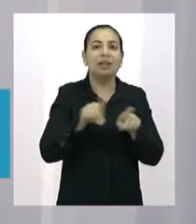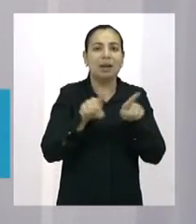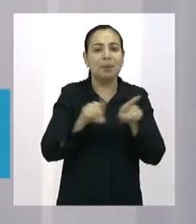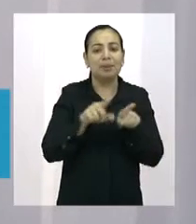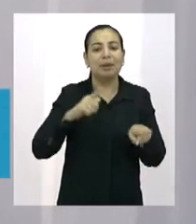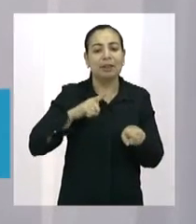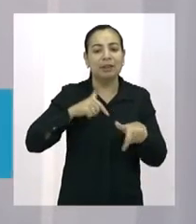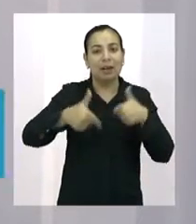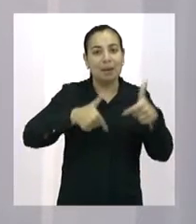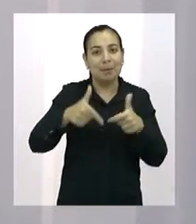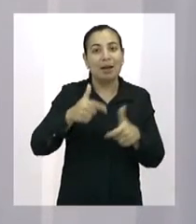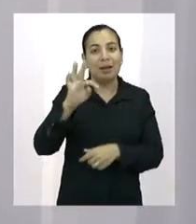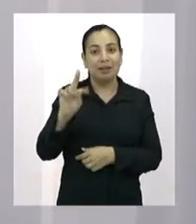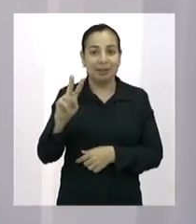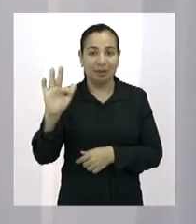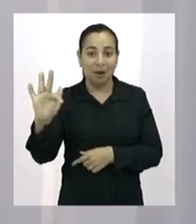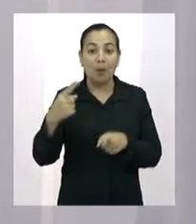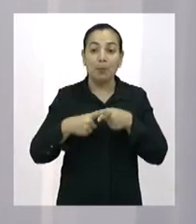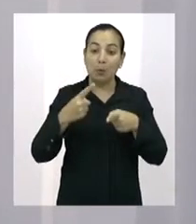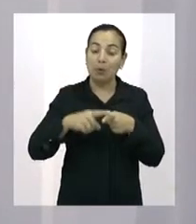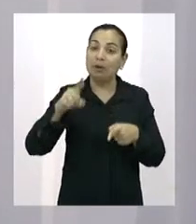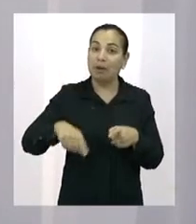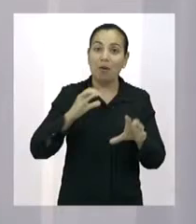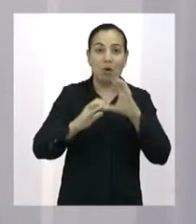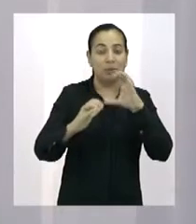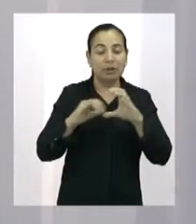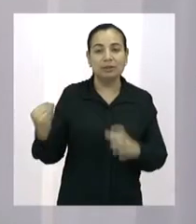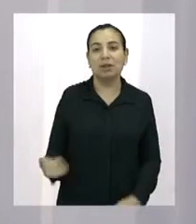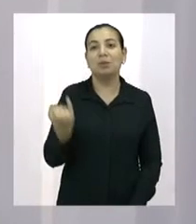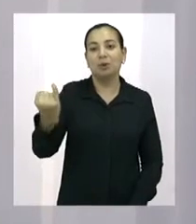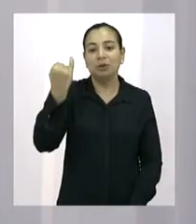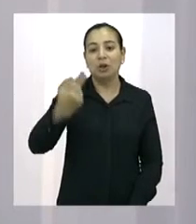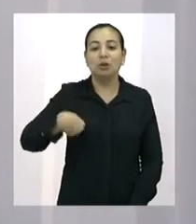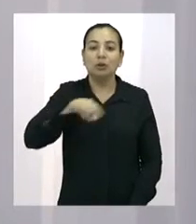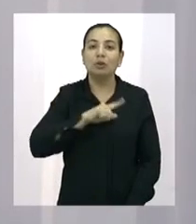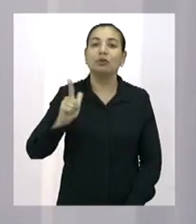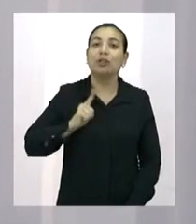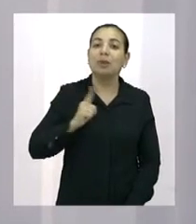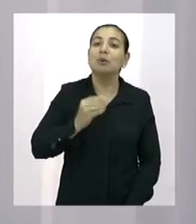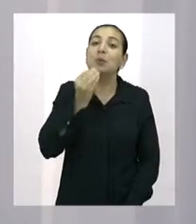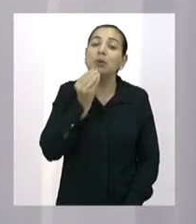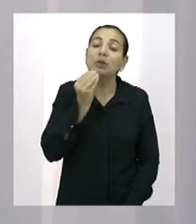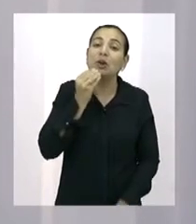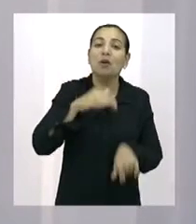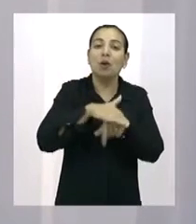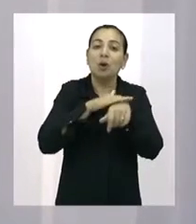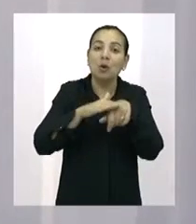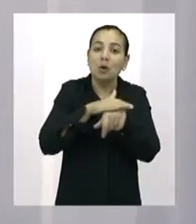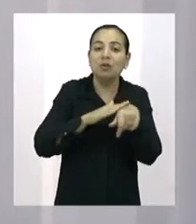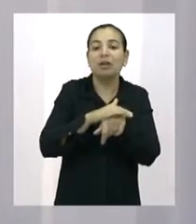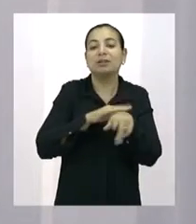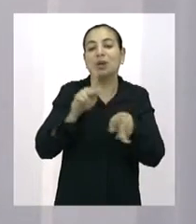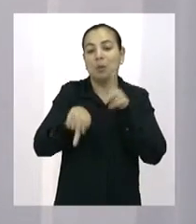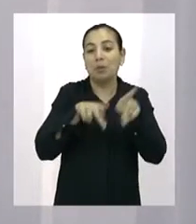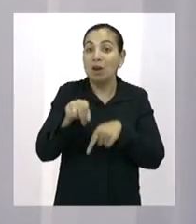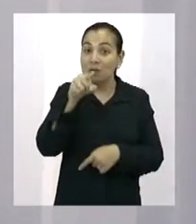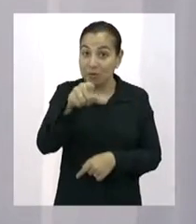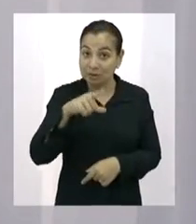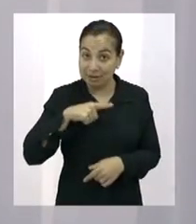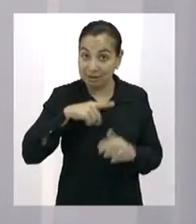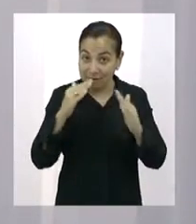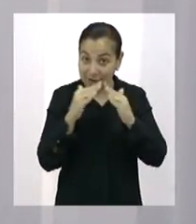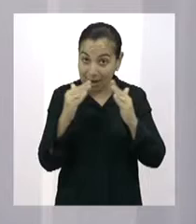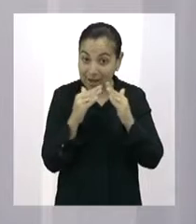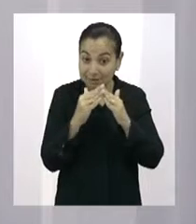Isso é um meio de comunicação muito importante, onde nós temos a oportunidade de conversar com as pessoas. Você que está em casa me